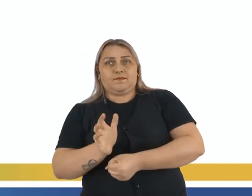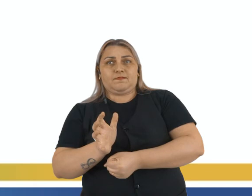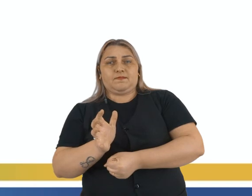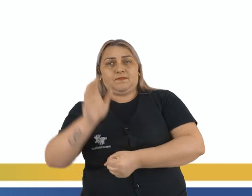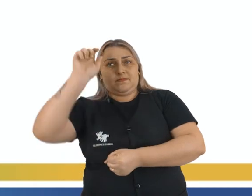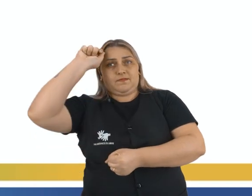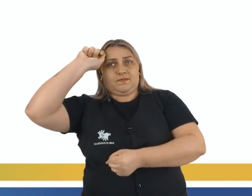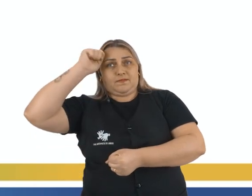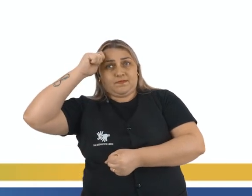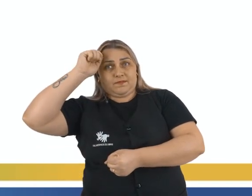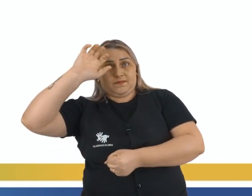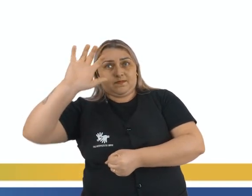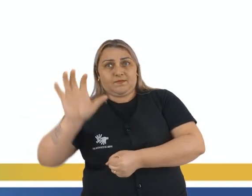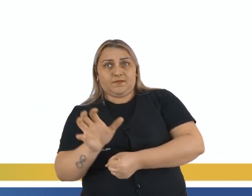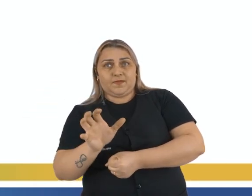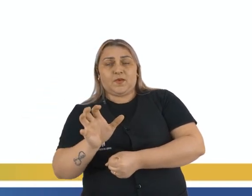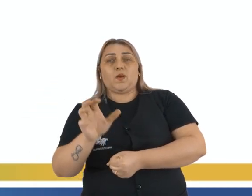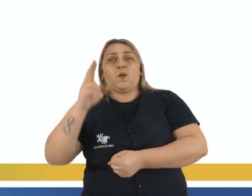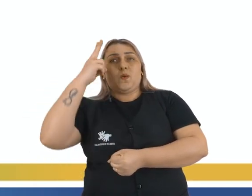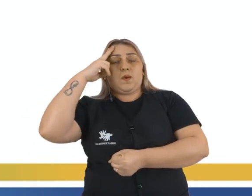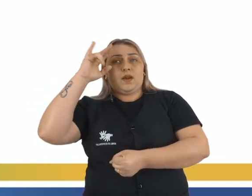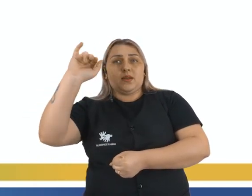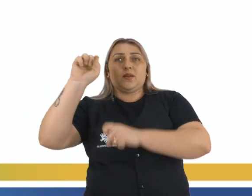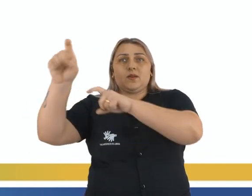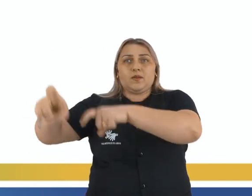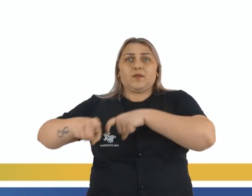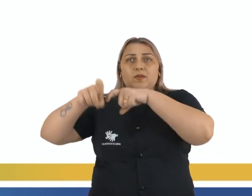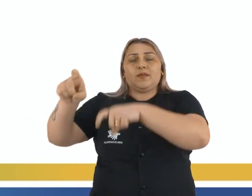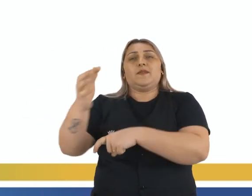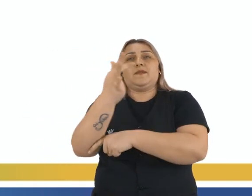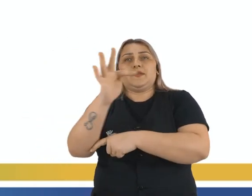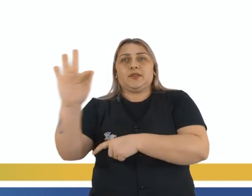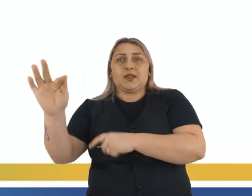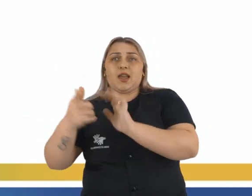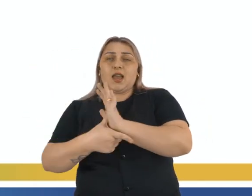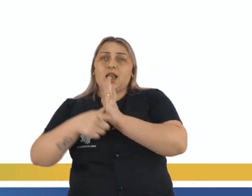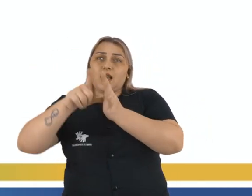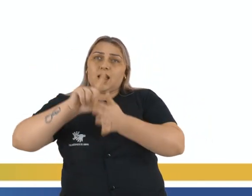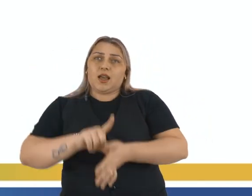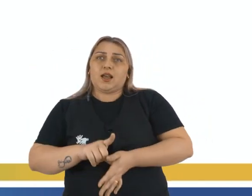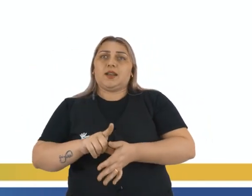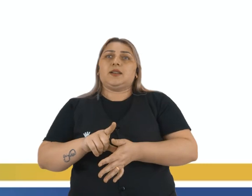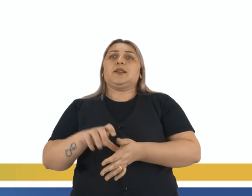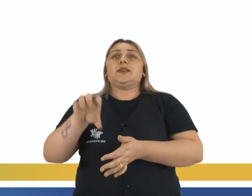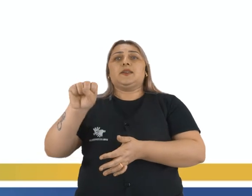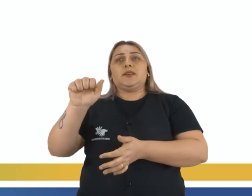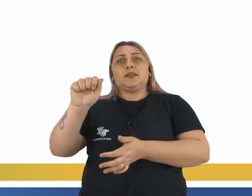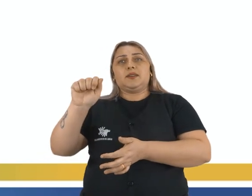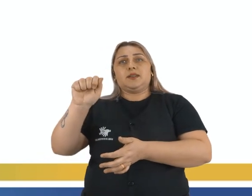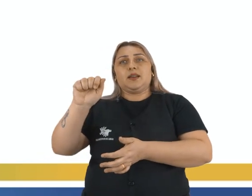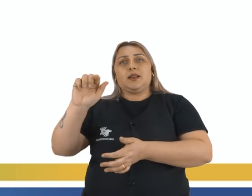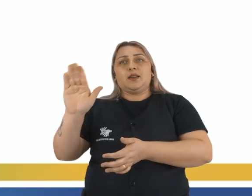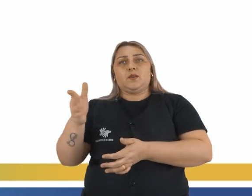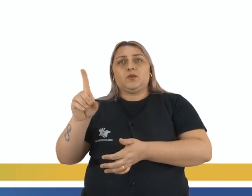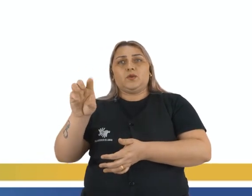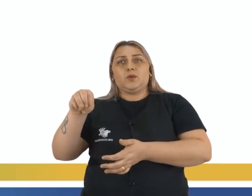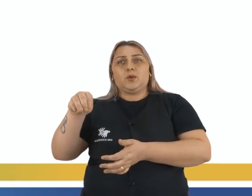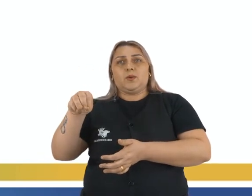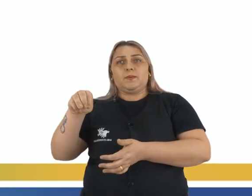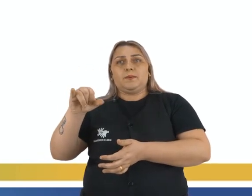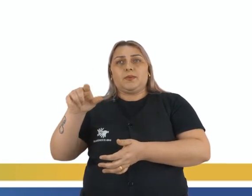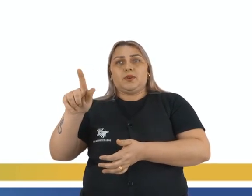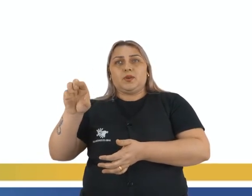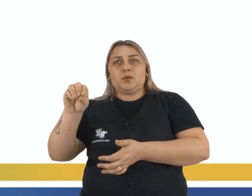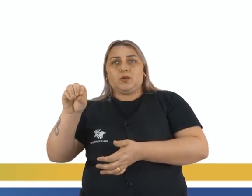disso. O Haiti, gente, era uma colônia francesa, antes se chamava São Domingos, né, e os